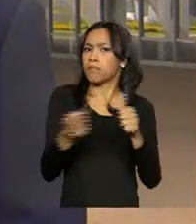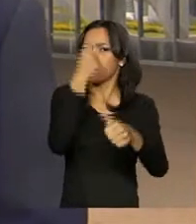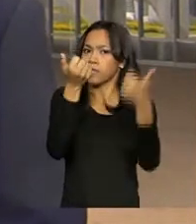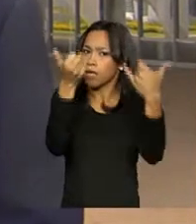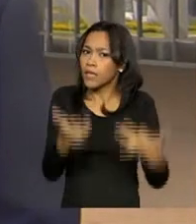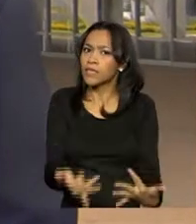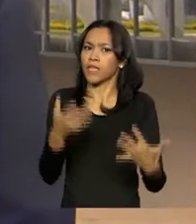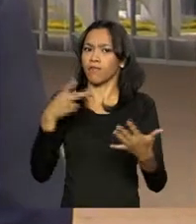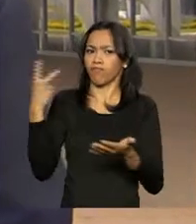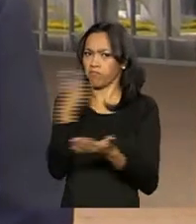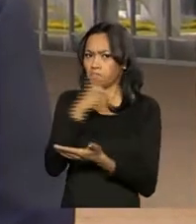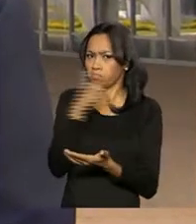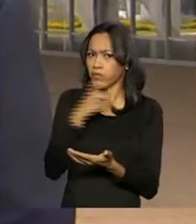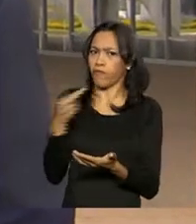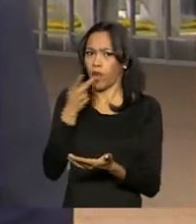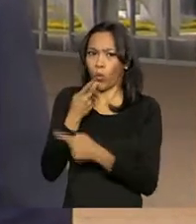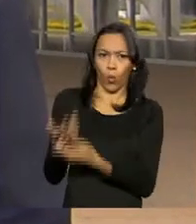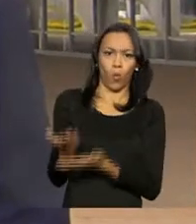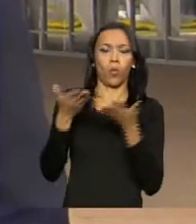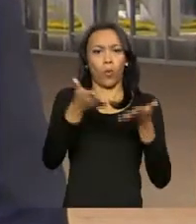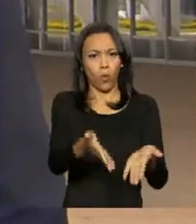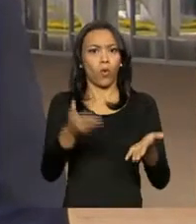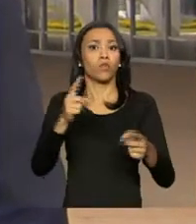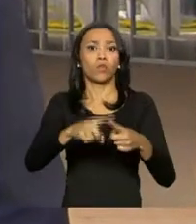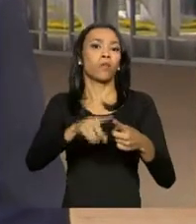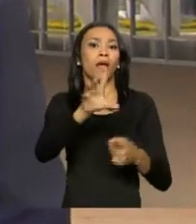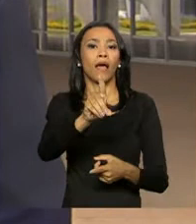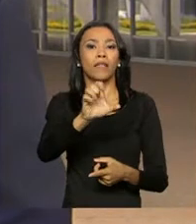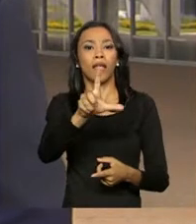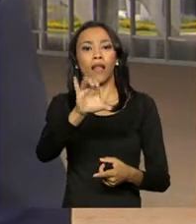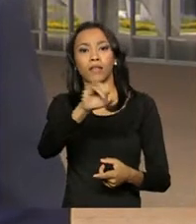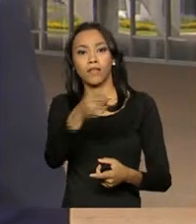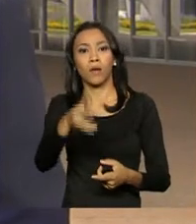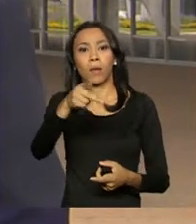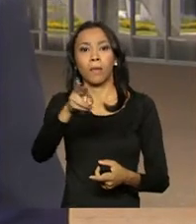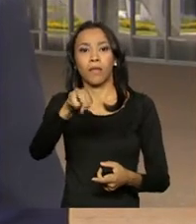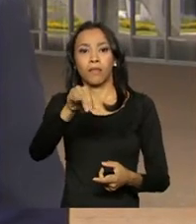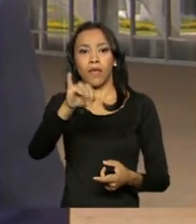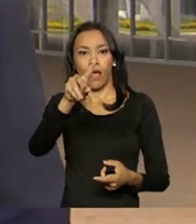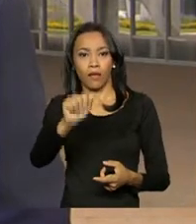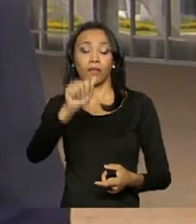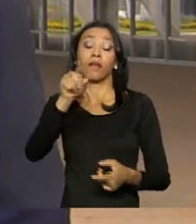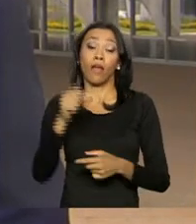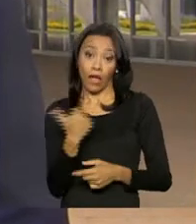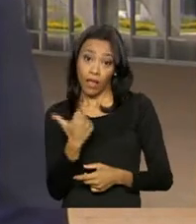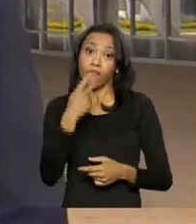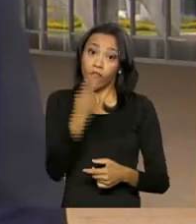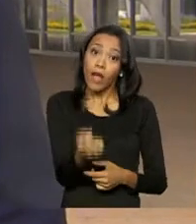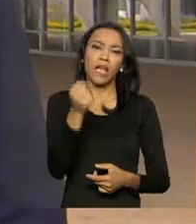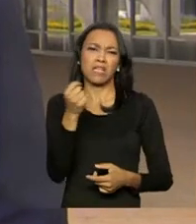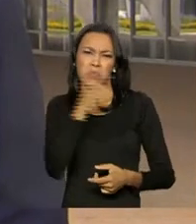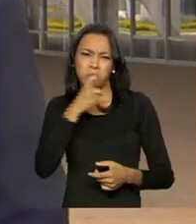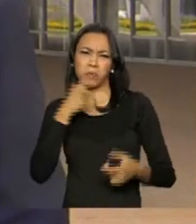repetindo as inverdades e absurdos declarados em delação premiada, o senhor Delcídio do Amaral volta novamente a fazer ataques